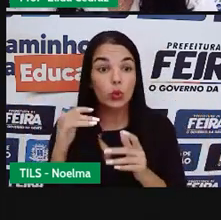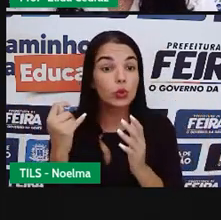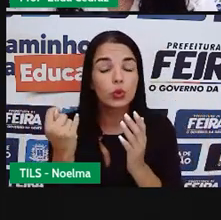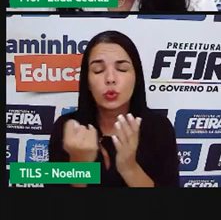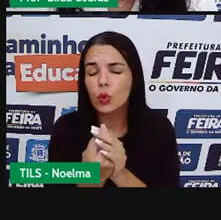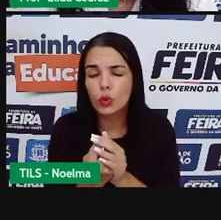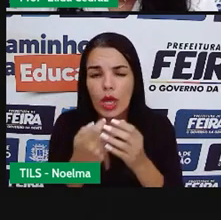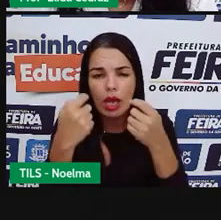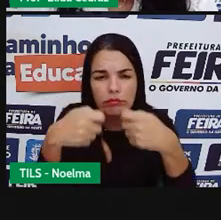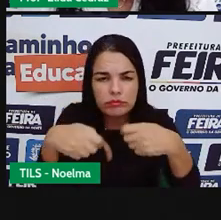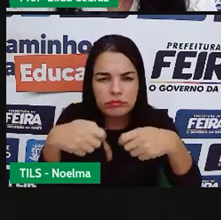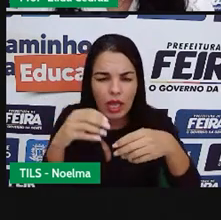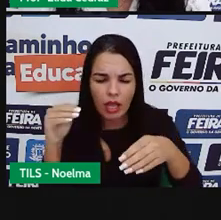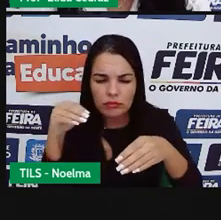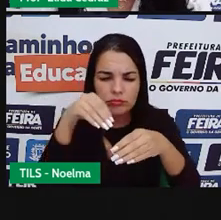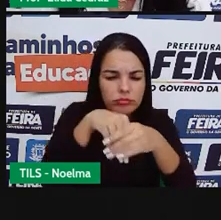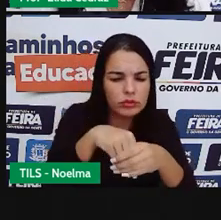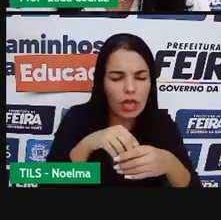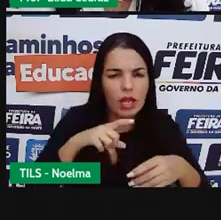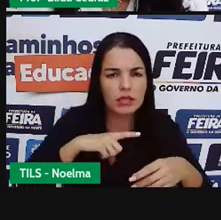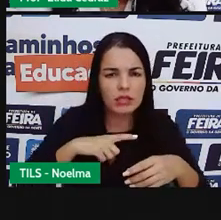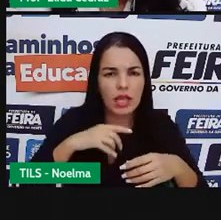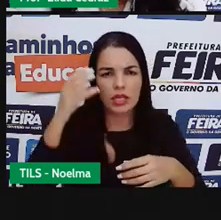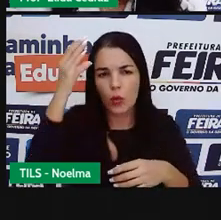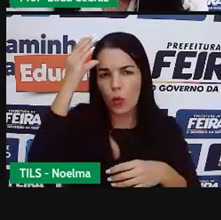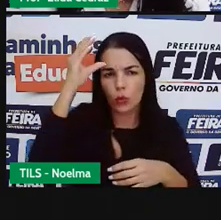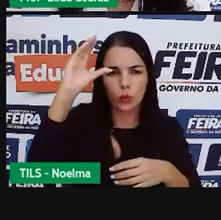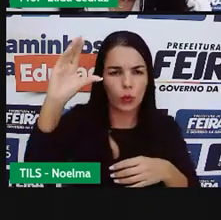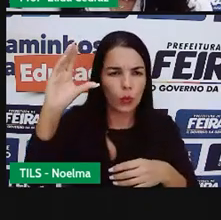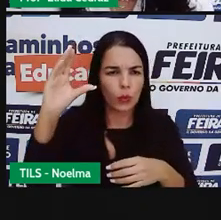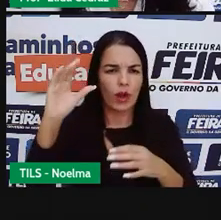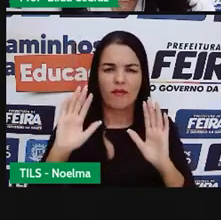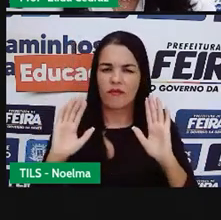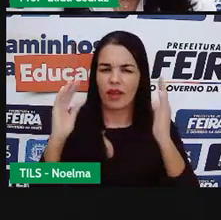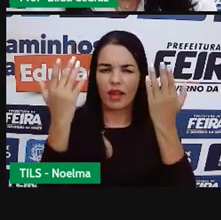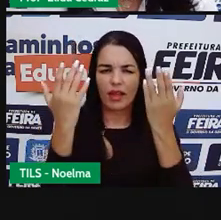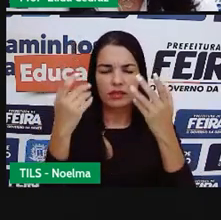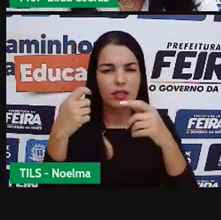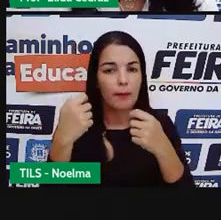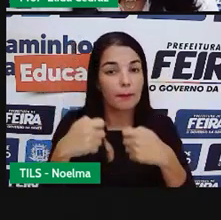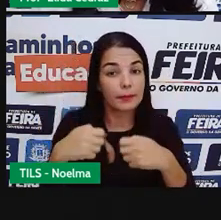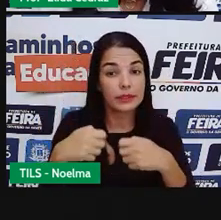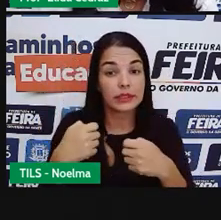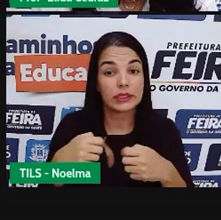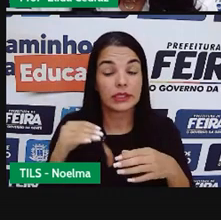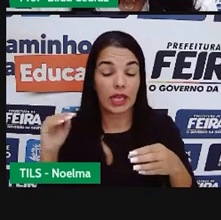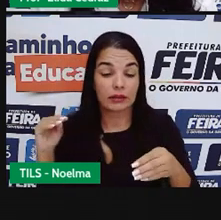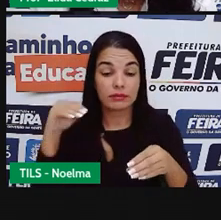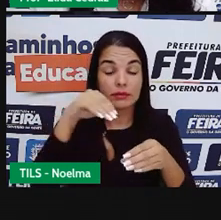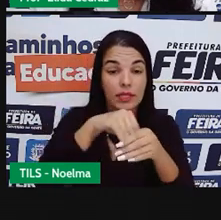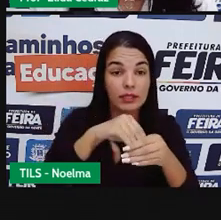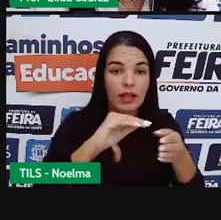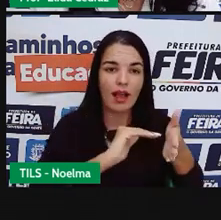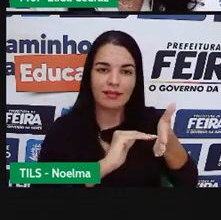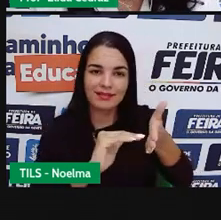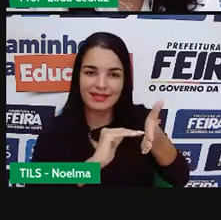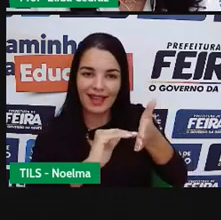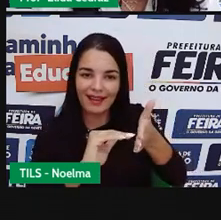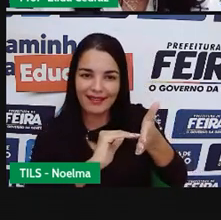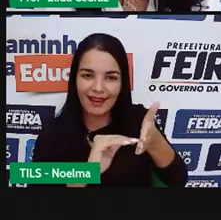prática esportiva e lazer, o que nós precisamos como cidadãos, o que é ofertado para nós,